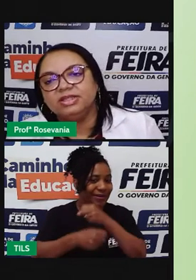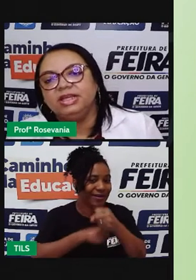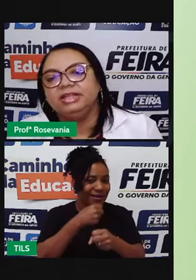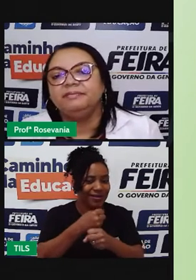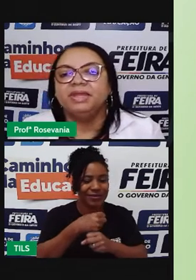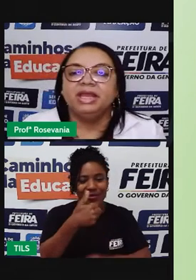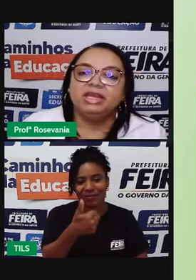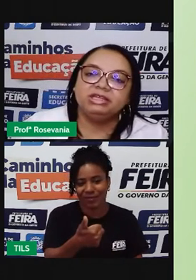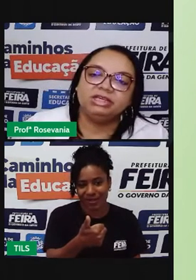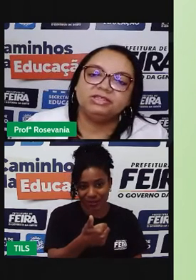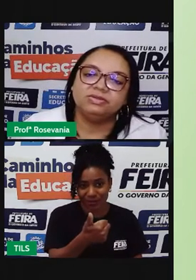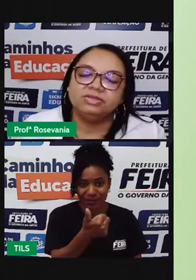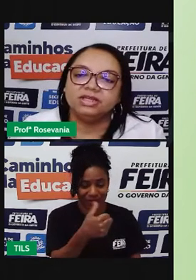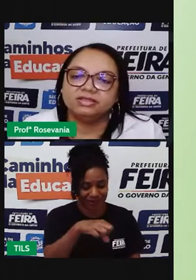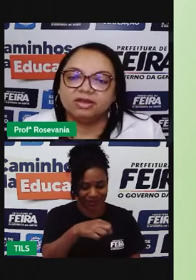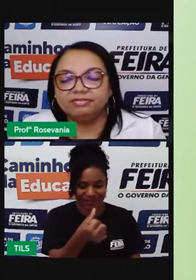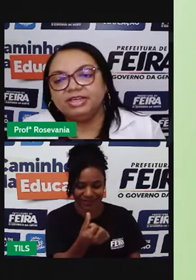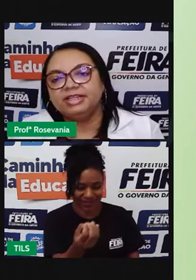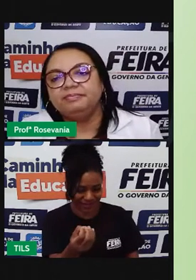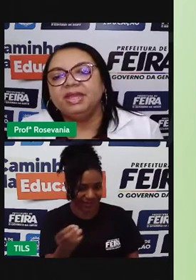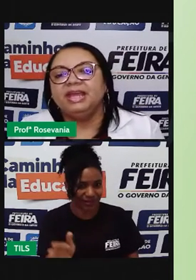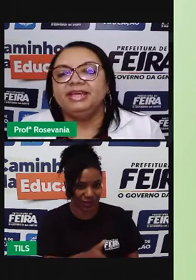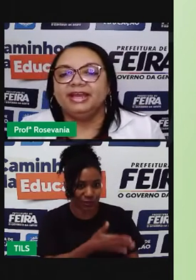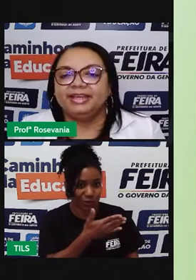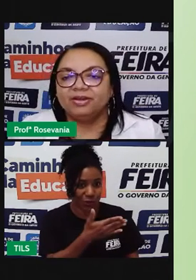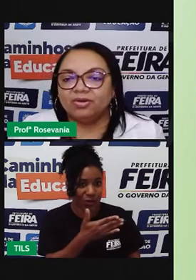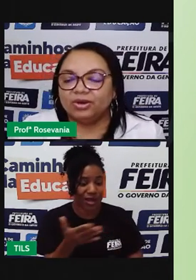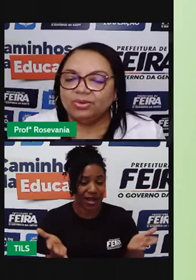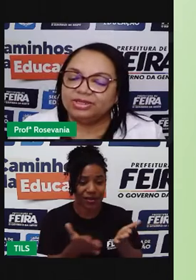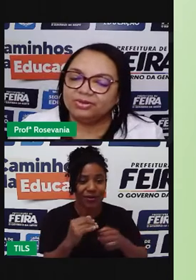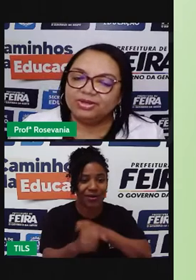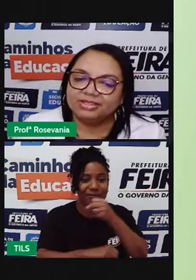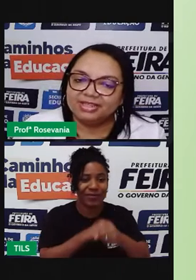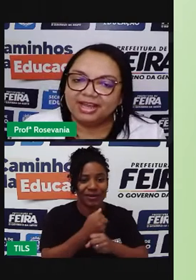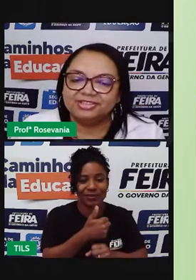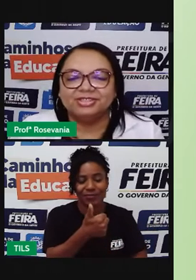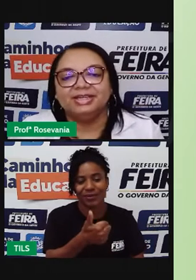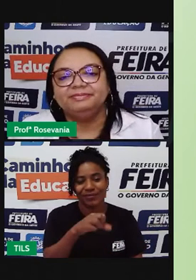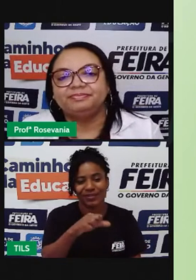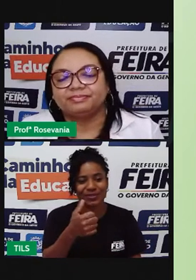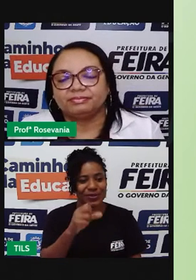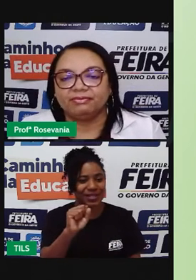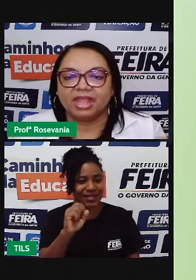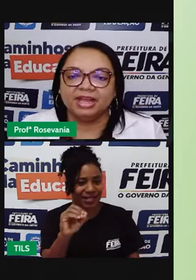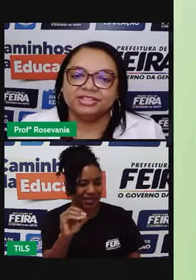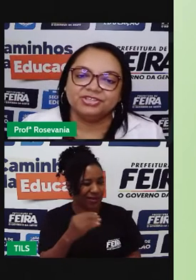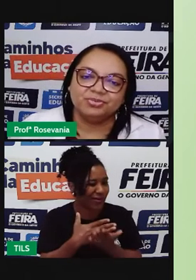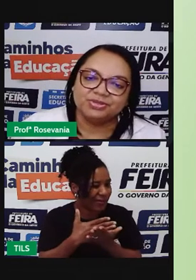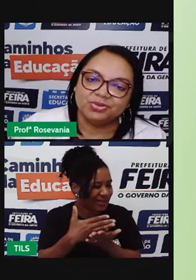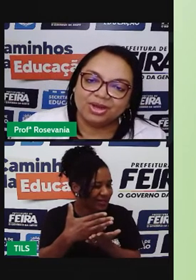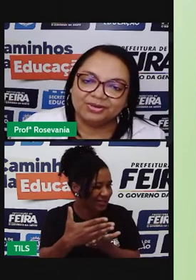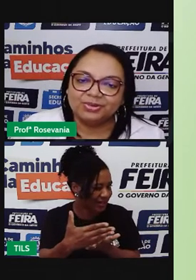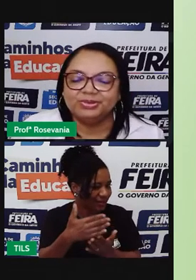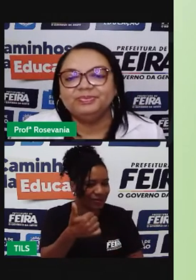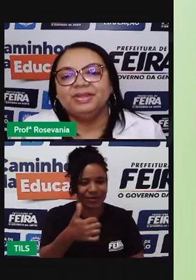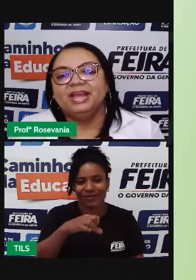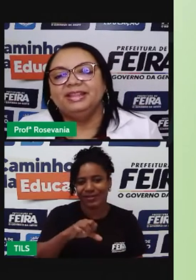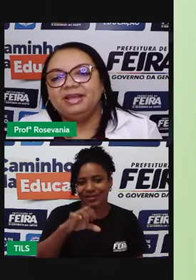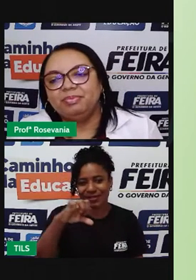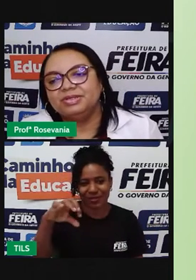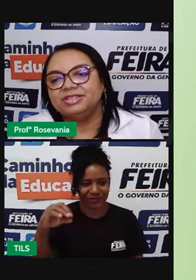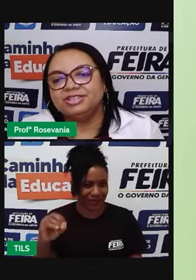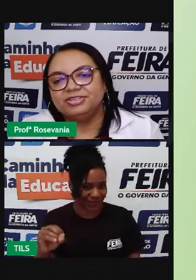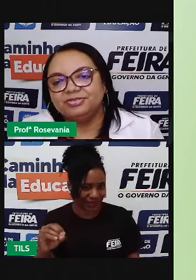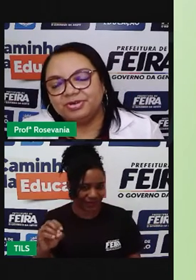dos anos 80, início dos anos 90. E aí, agora, outra curiosidade, né. A gente começou com Aroldo,